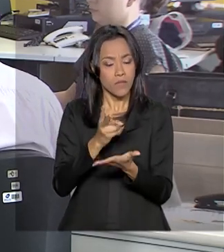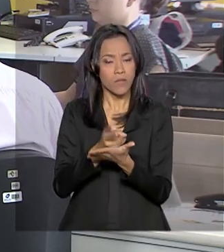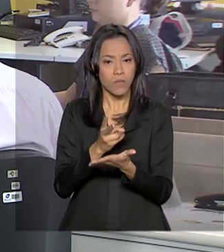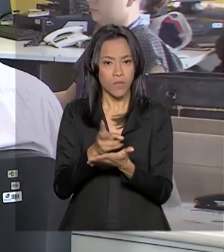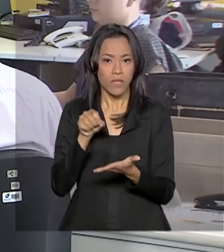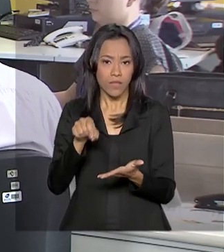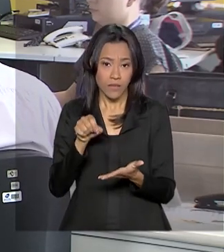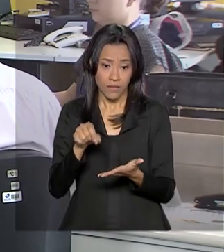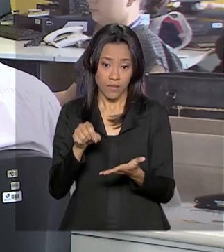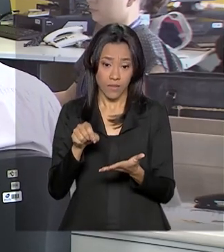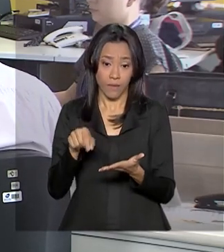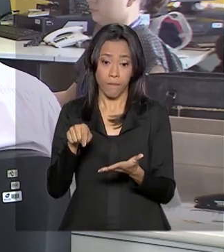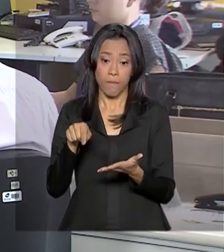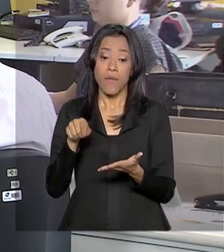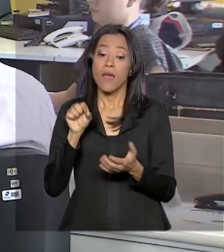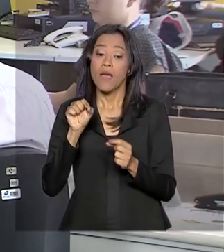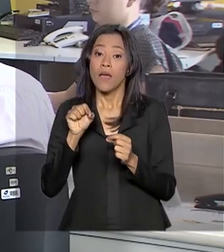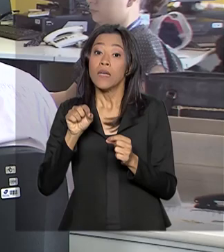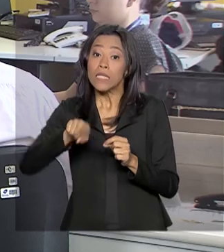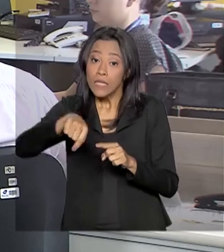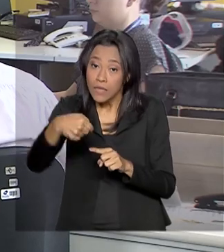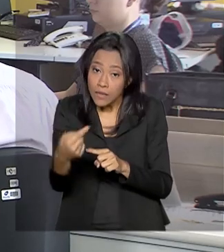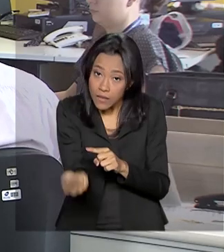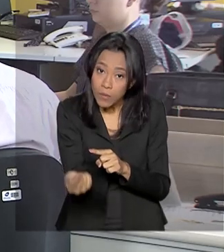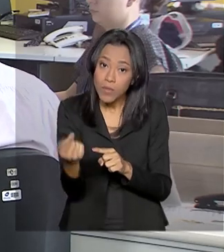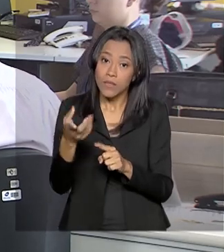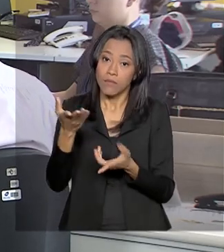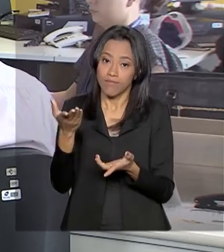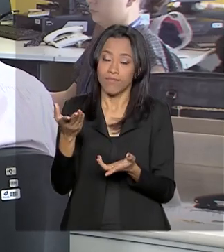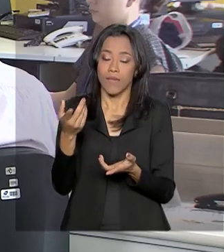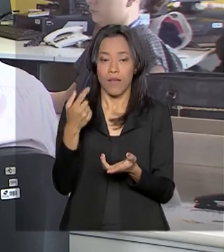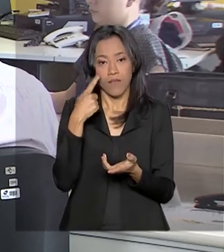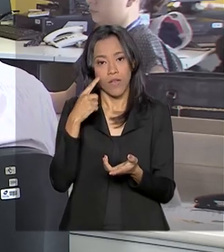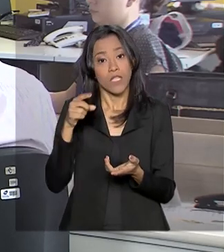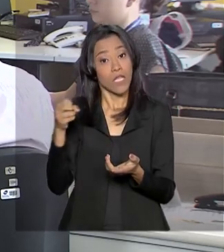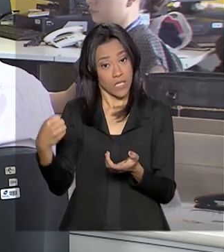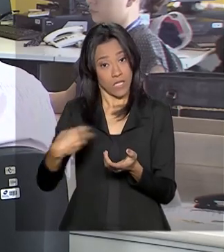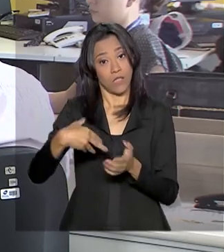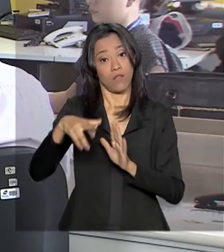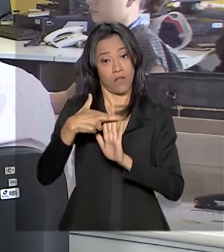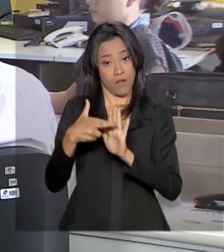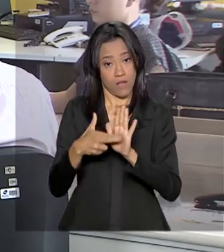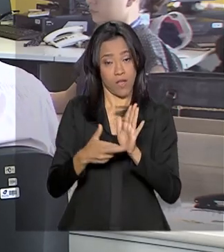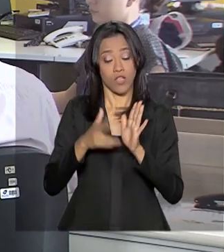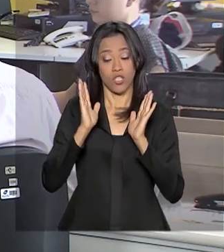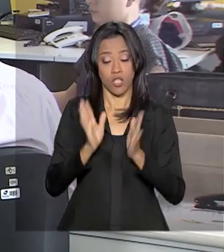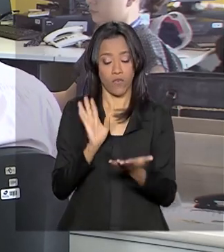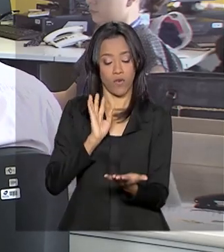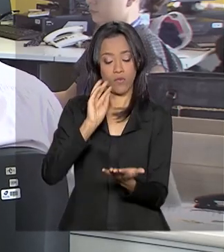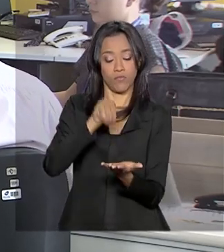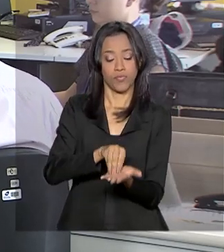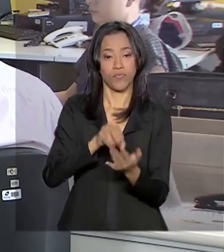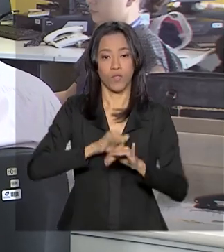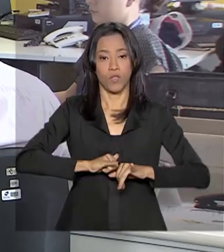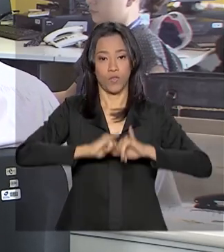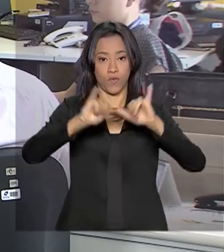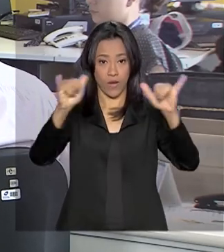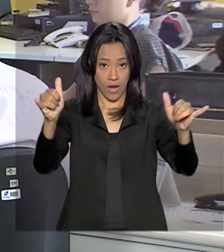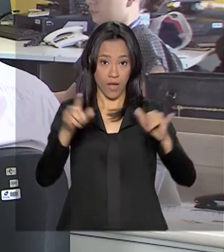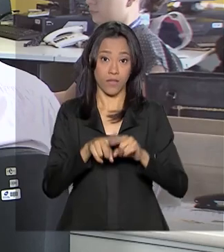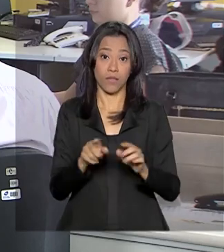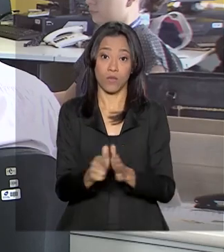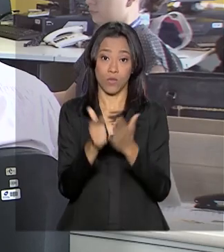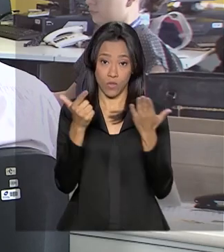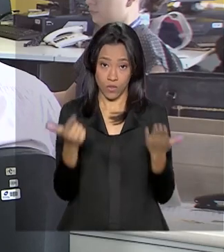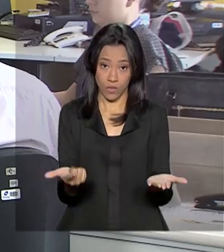ocorrer o término antecipado da alocação, a apólice é cancelada. As novas regras já foram publicadas no Diário Oficial da União e as